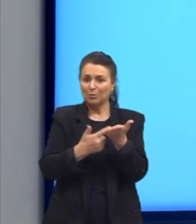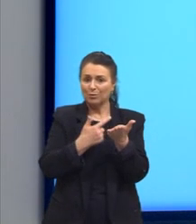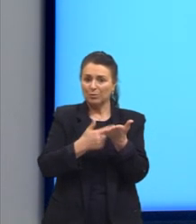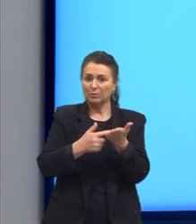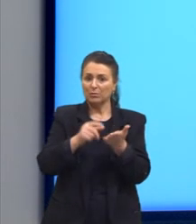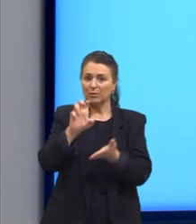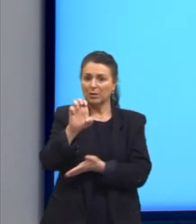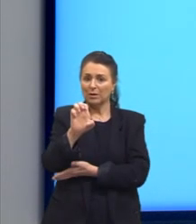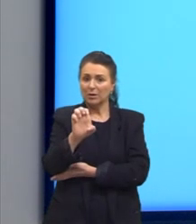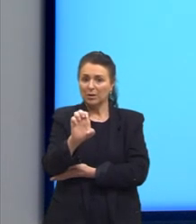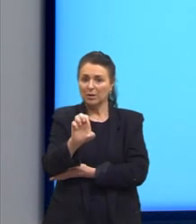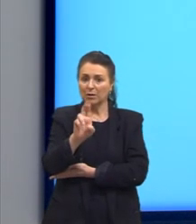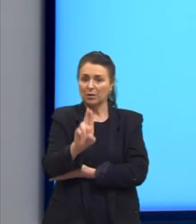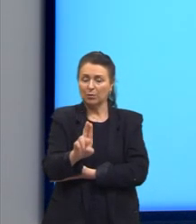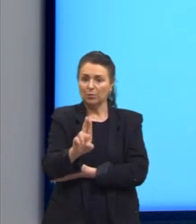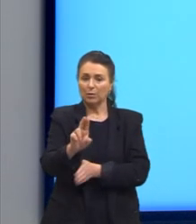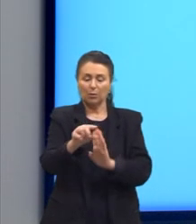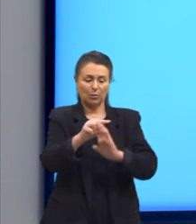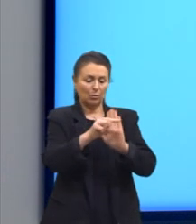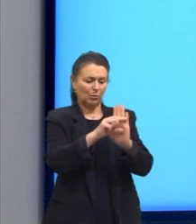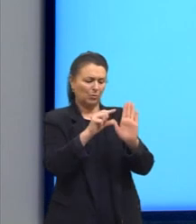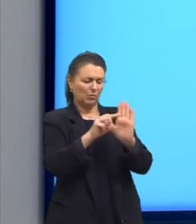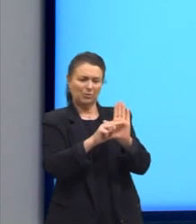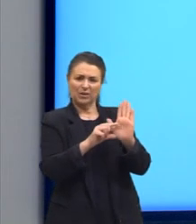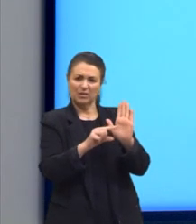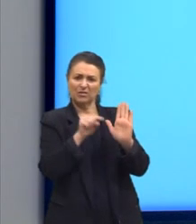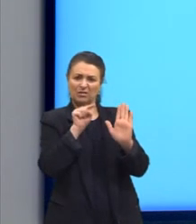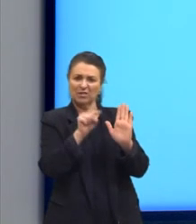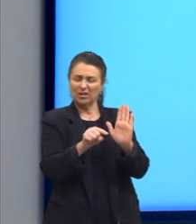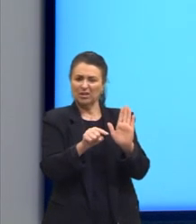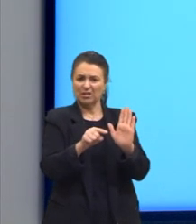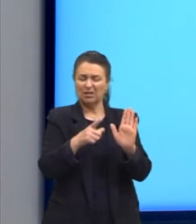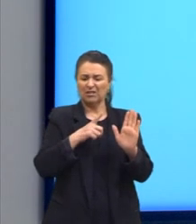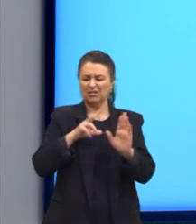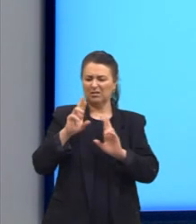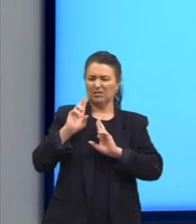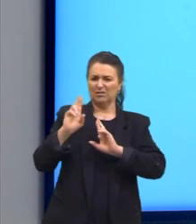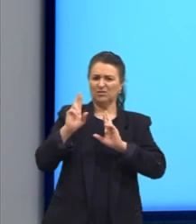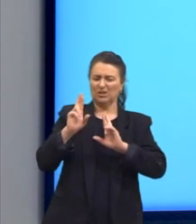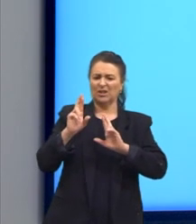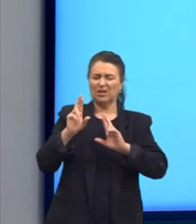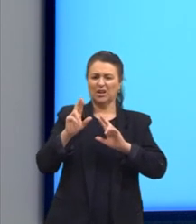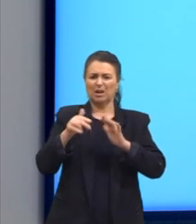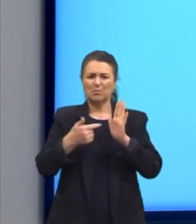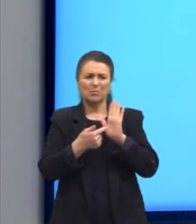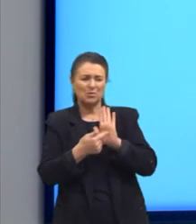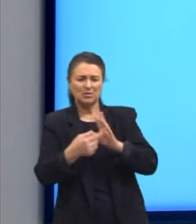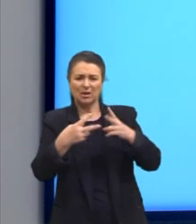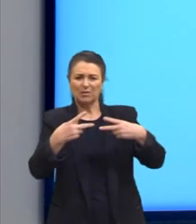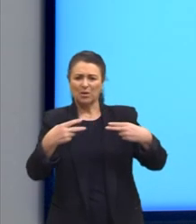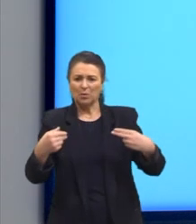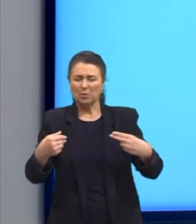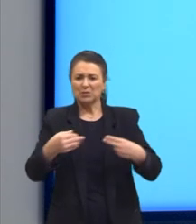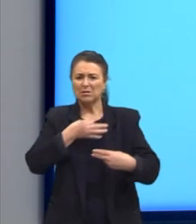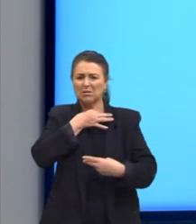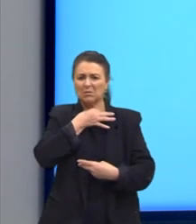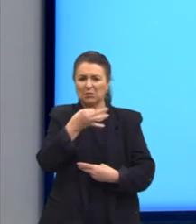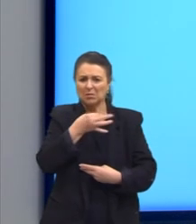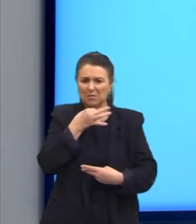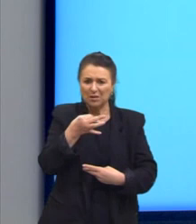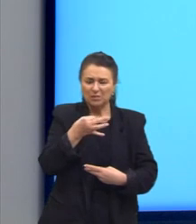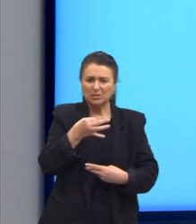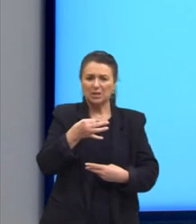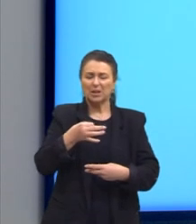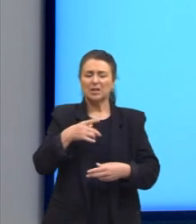Eu. Então, nos seus versos escabrosos, né? Sem esperança e trágicos, surpreende o vocabulário repleto de termos